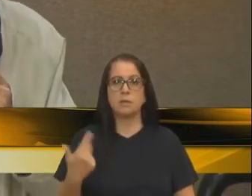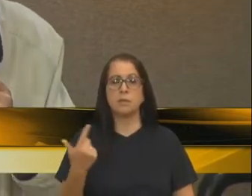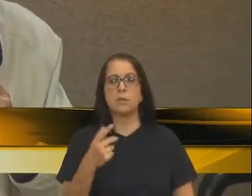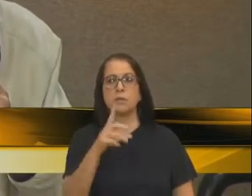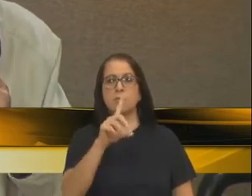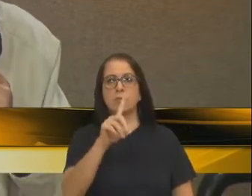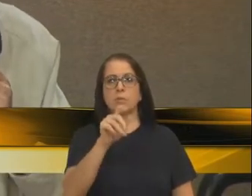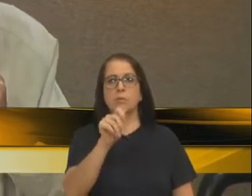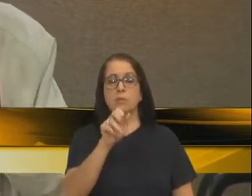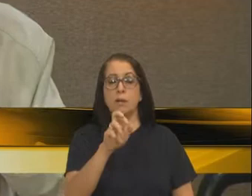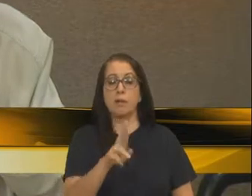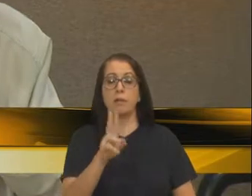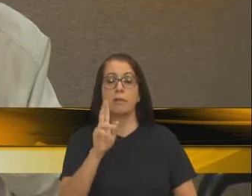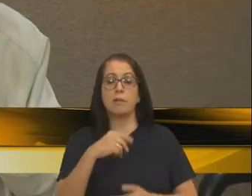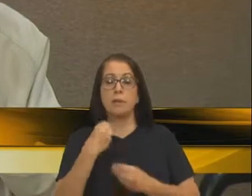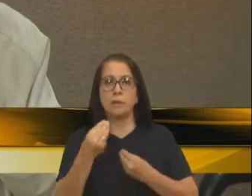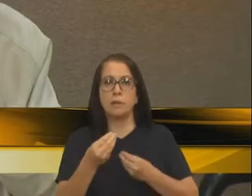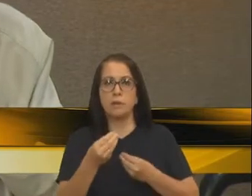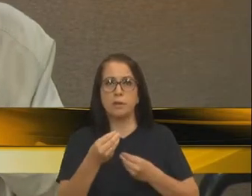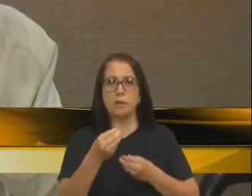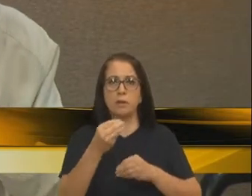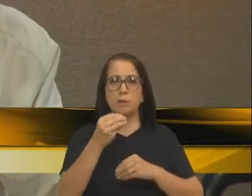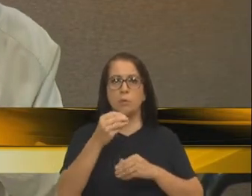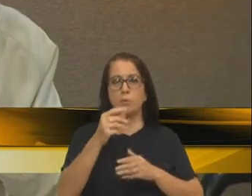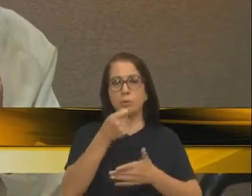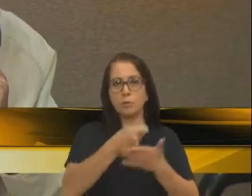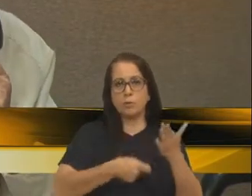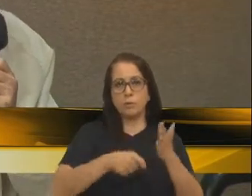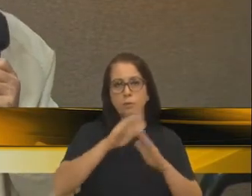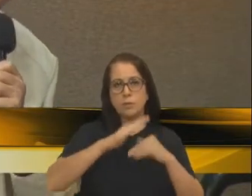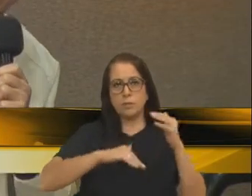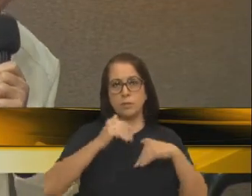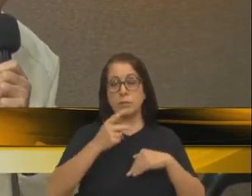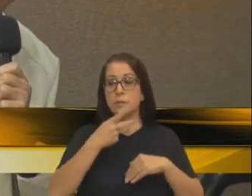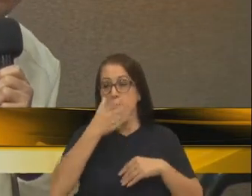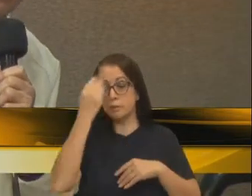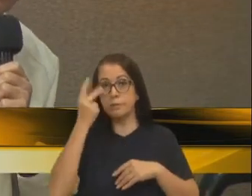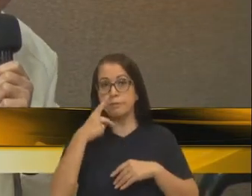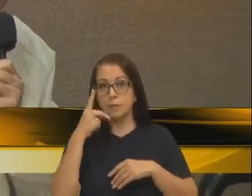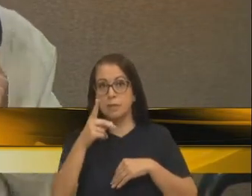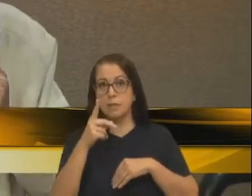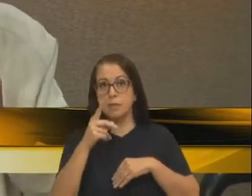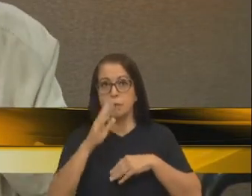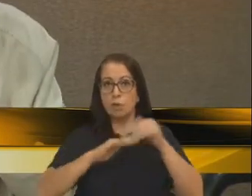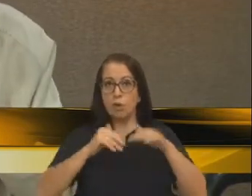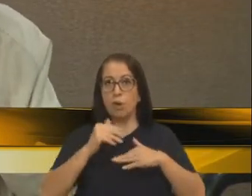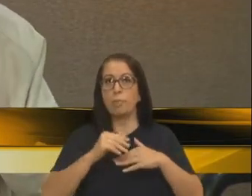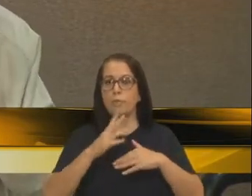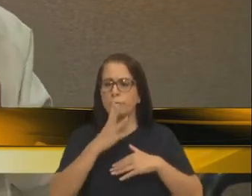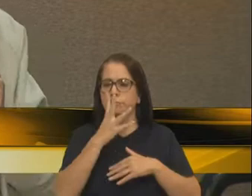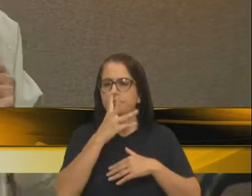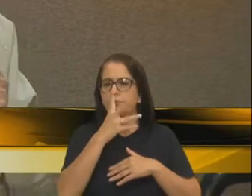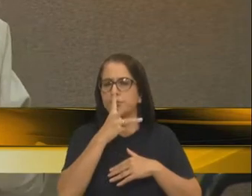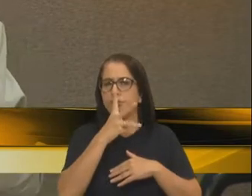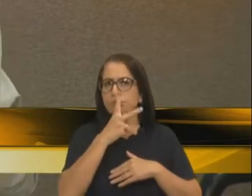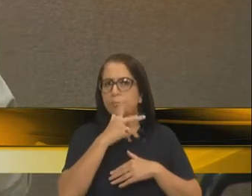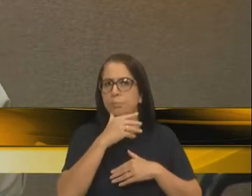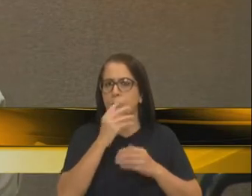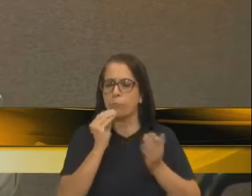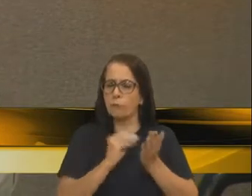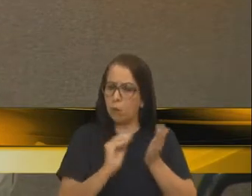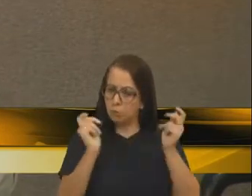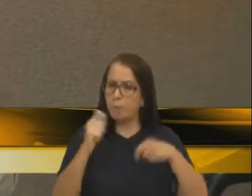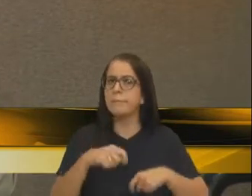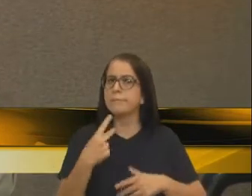veio e entregou a autorização para fazer a obra. E ele esqueceu de dizer que essa obra anda a passo de tartaruga por falta de competência.